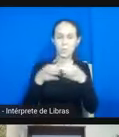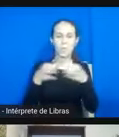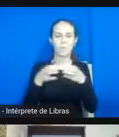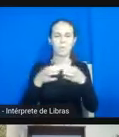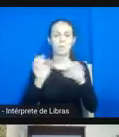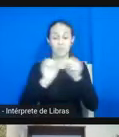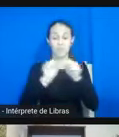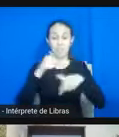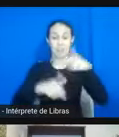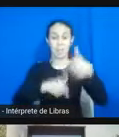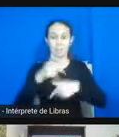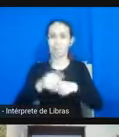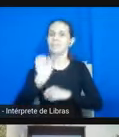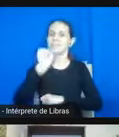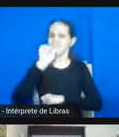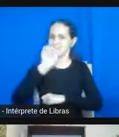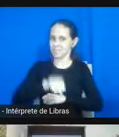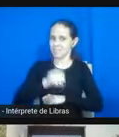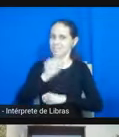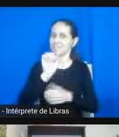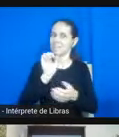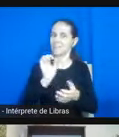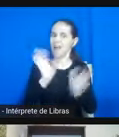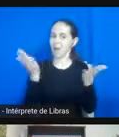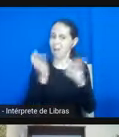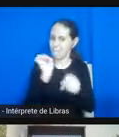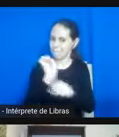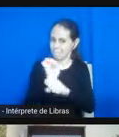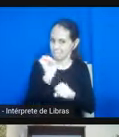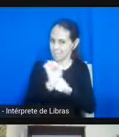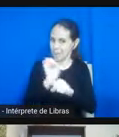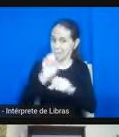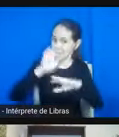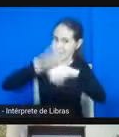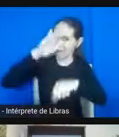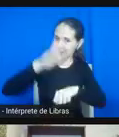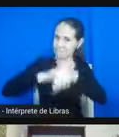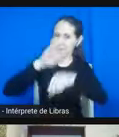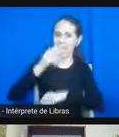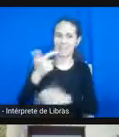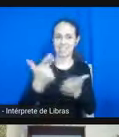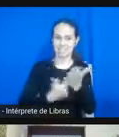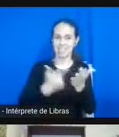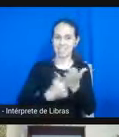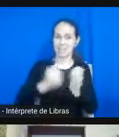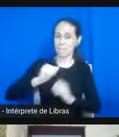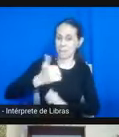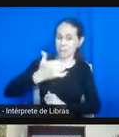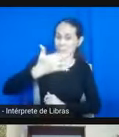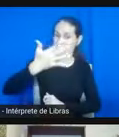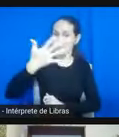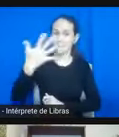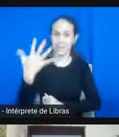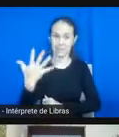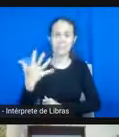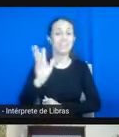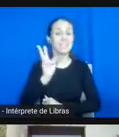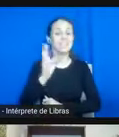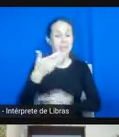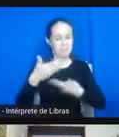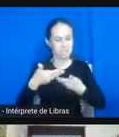estamos aguardando a versão 2.0 a 3.0 a 4.0 chame a gente sempre que precise